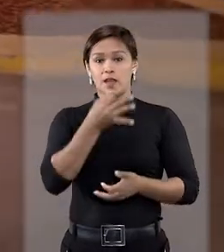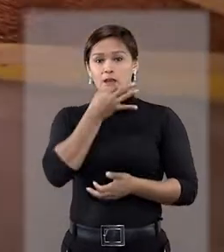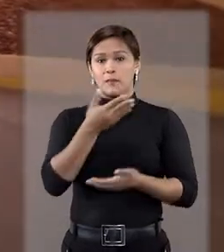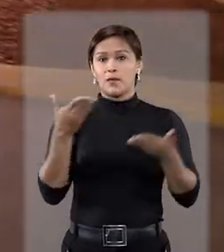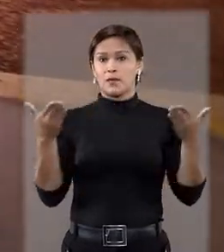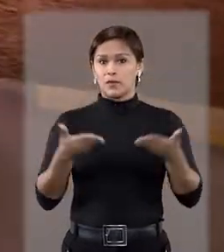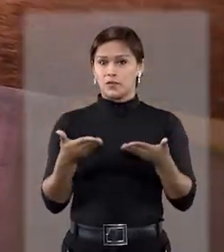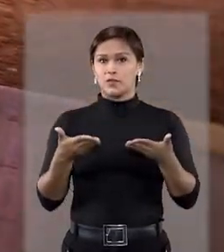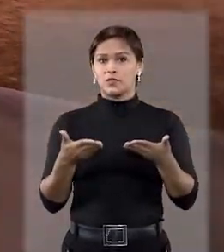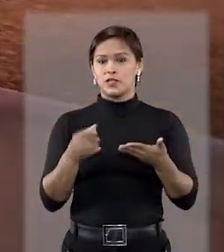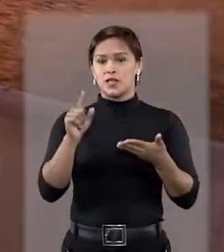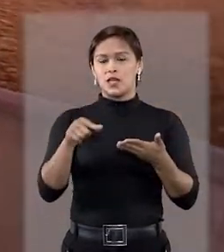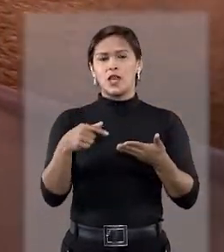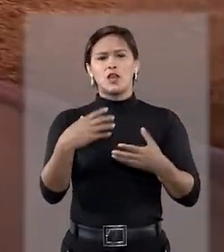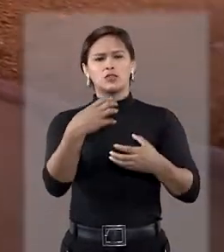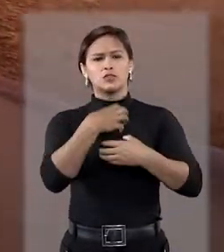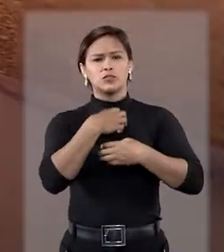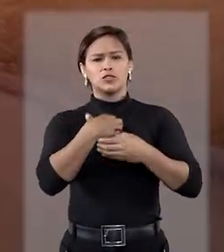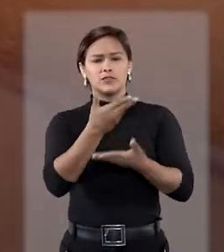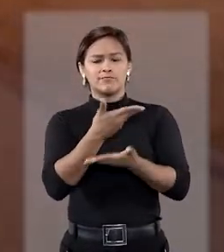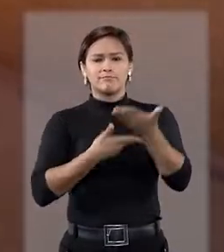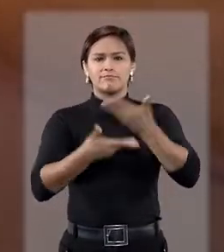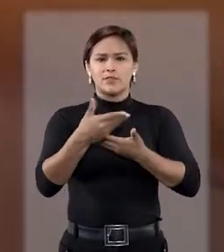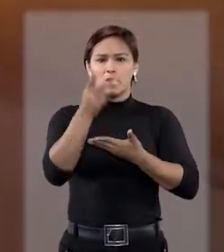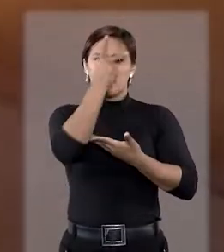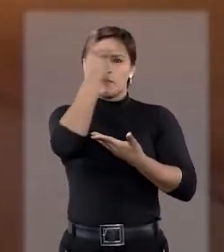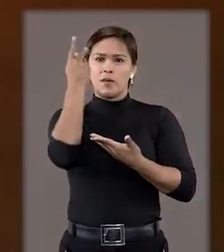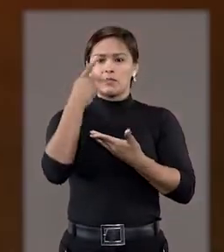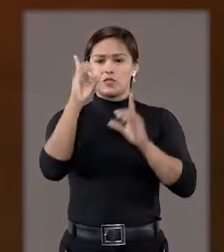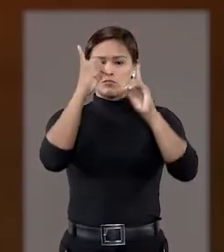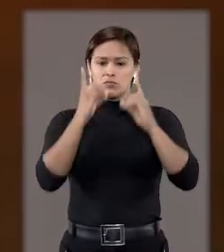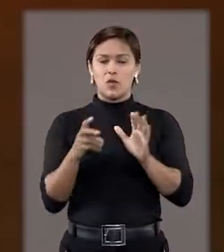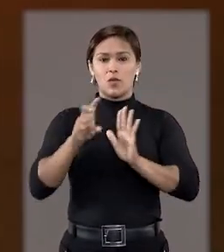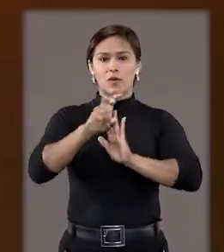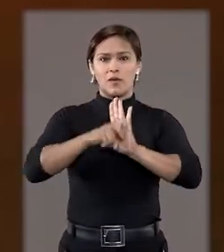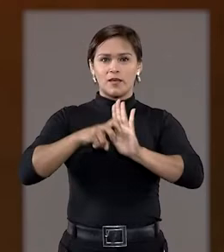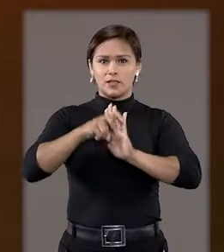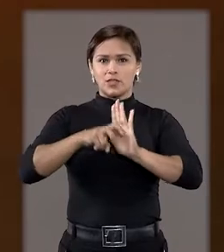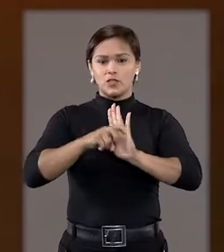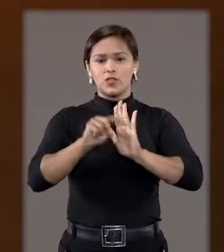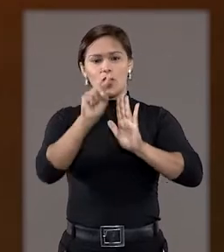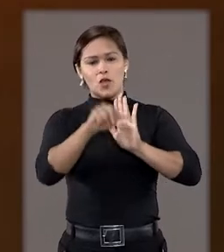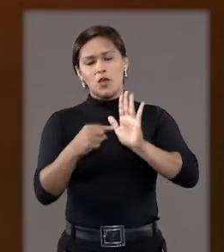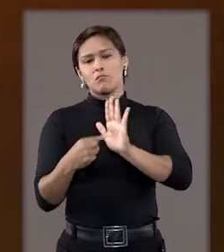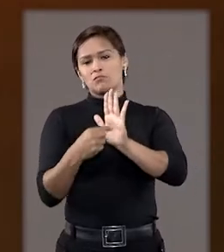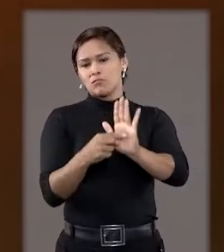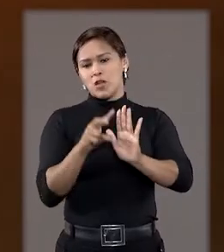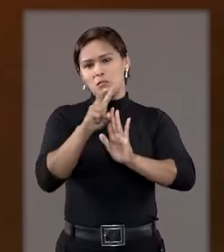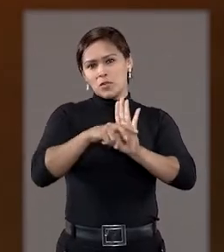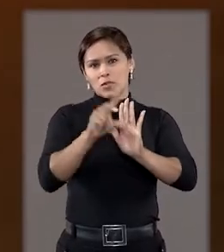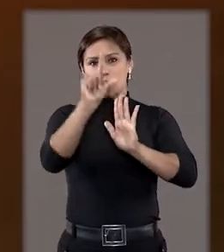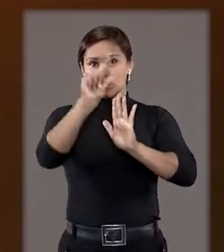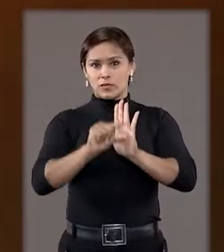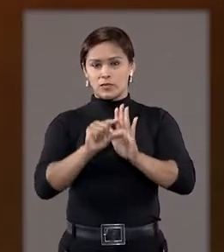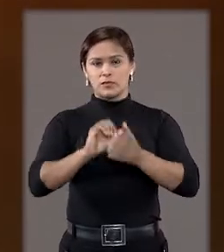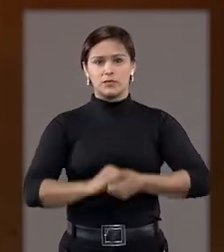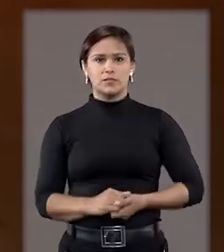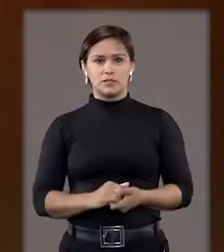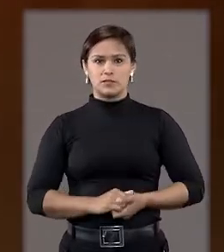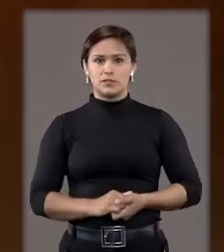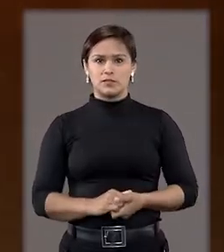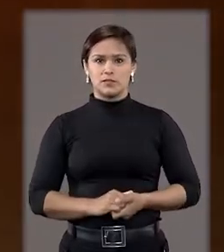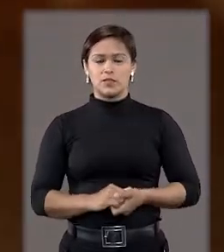As dicas de hoje são maneiras de interagir com uma pessoa em uma cadeira de rodas ou que apresenta mobilidade